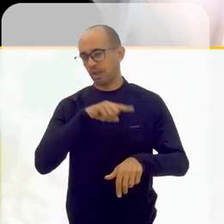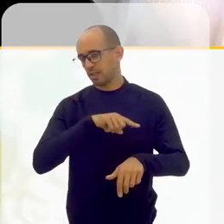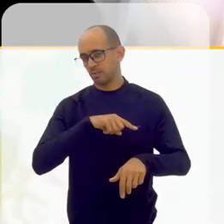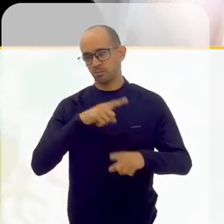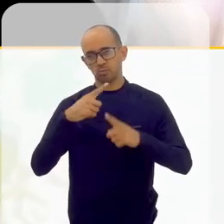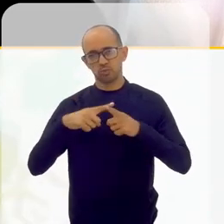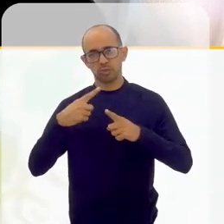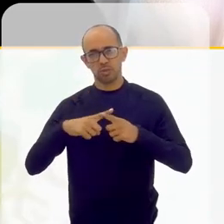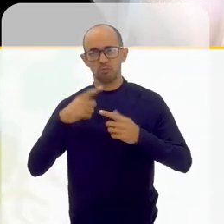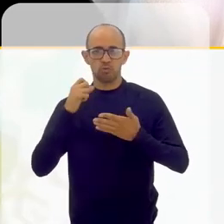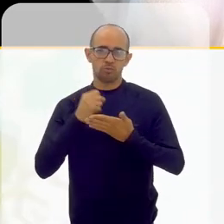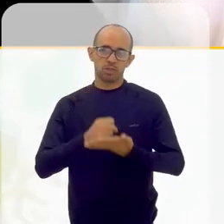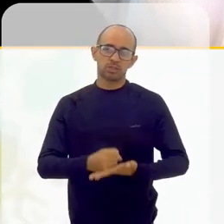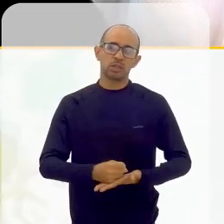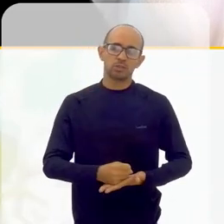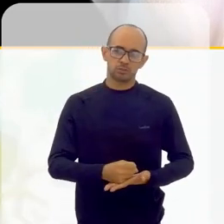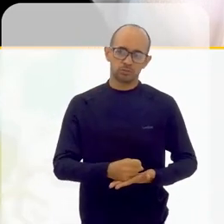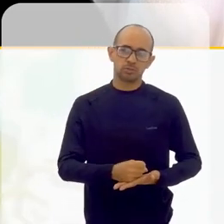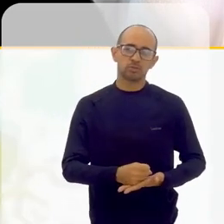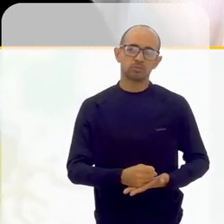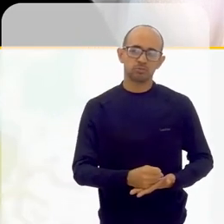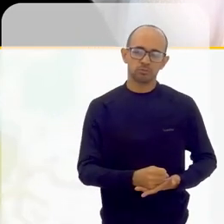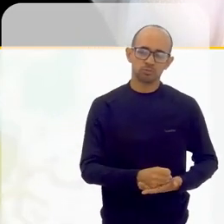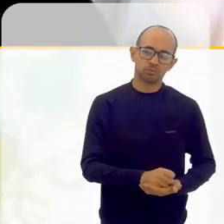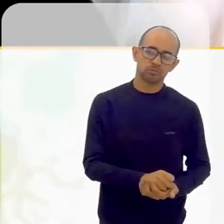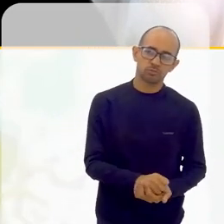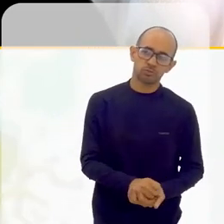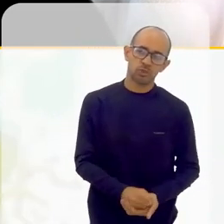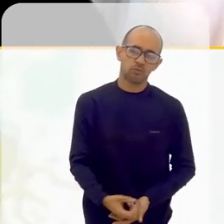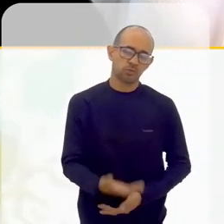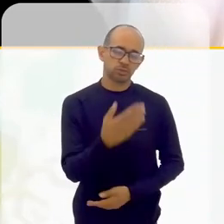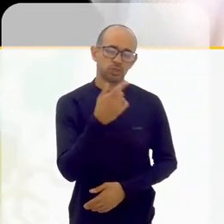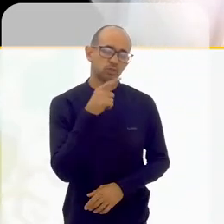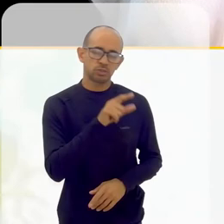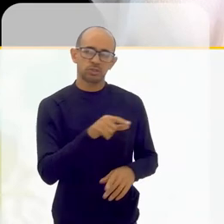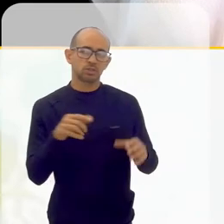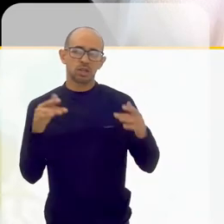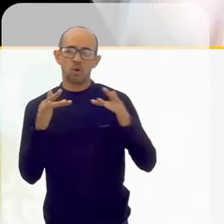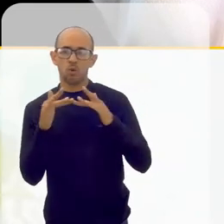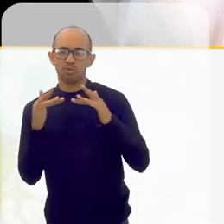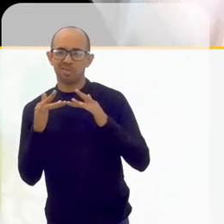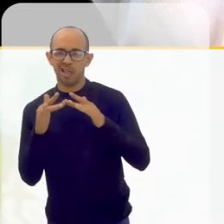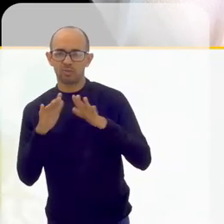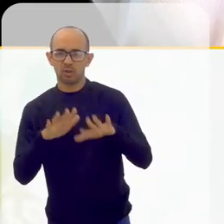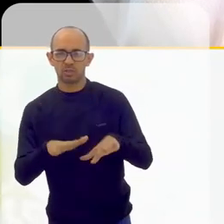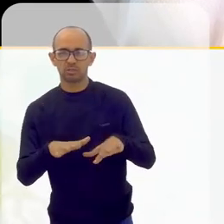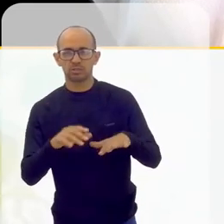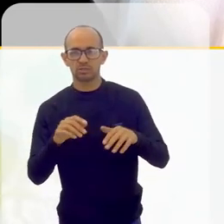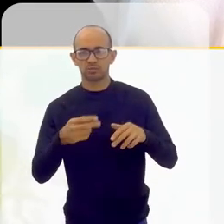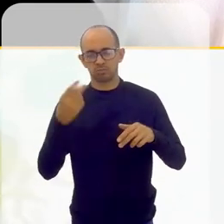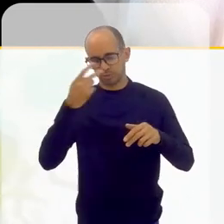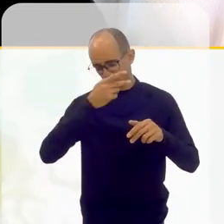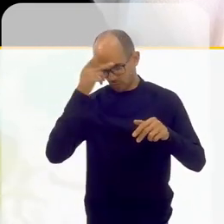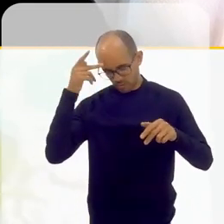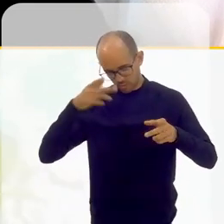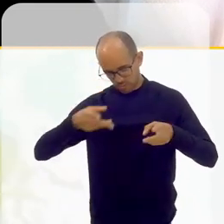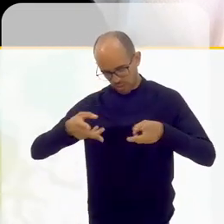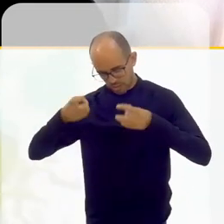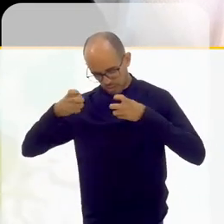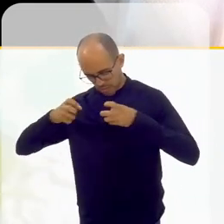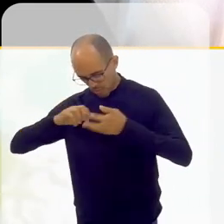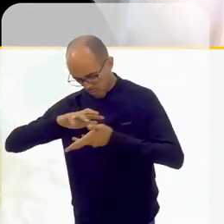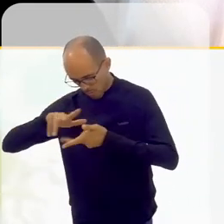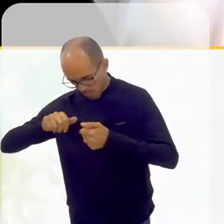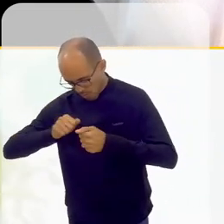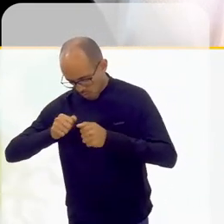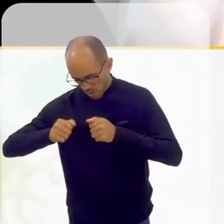porque é muito pesado e você ter contato com essas pessoas que enxergam o mundo de